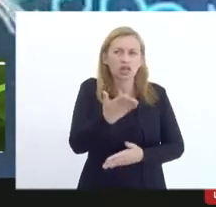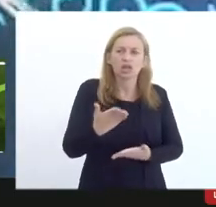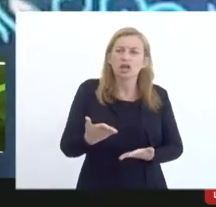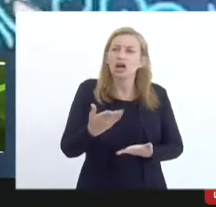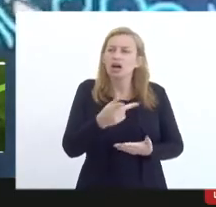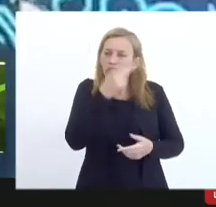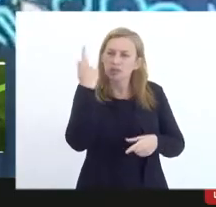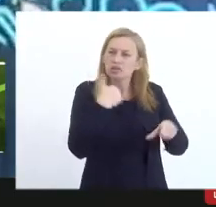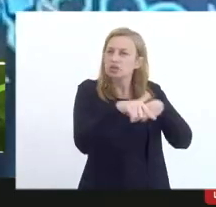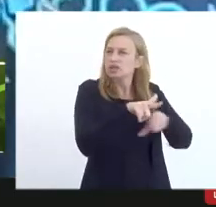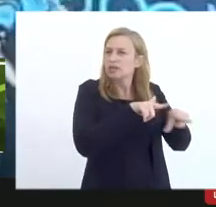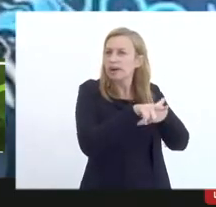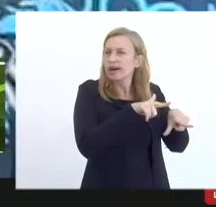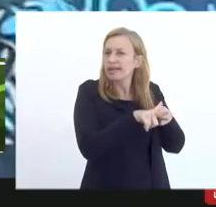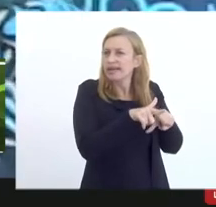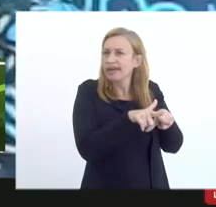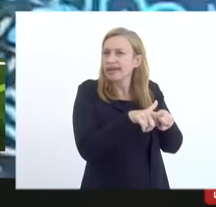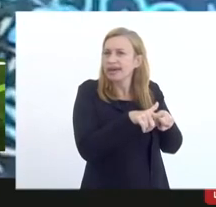trabalha...